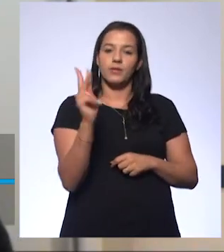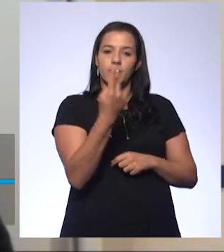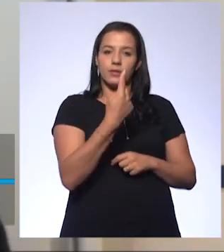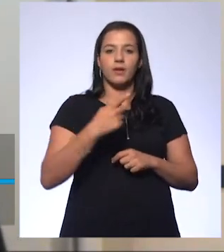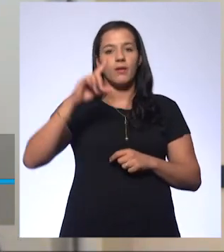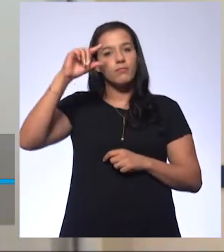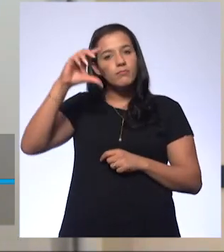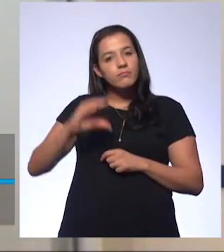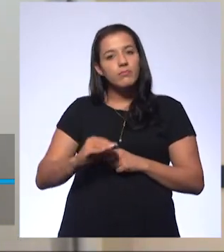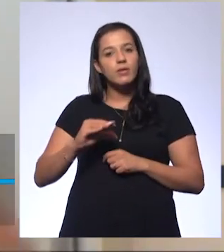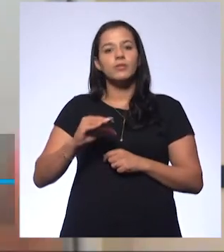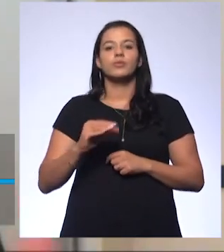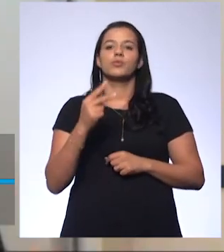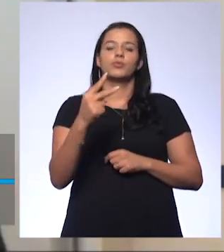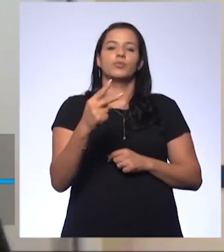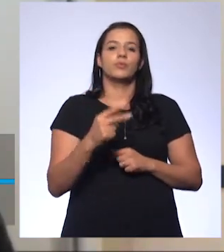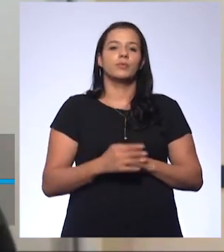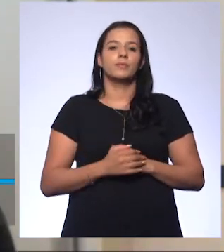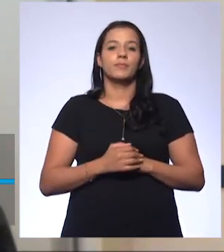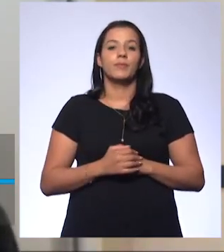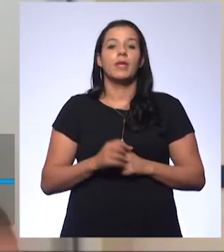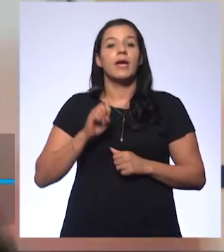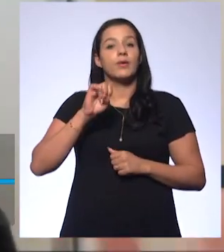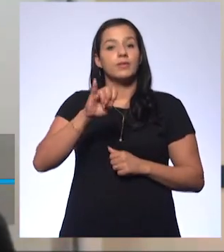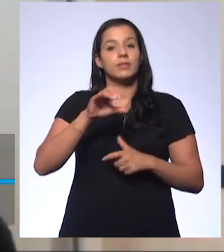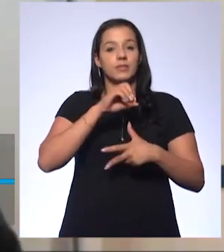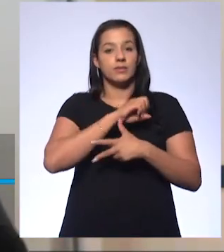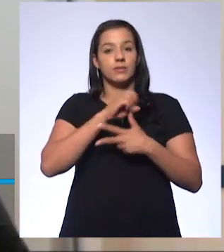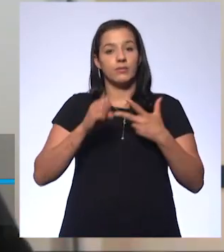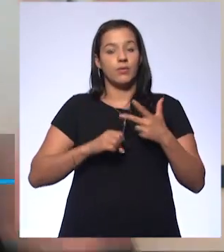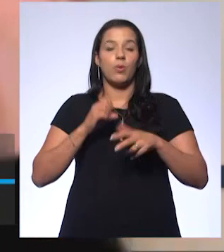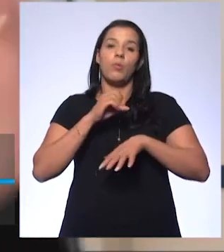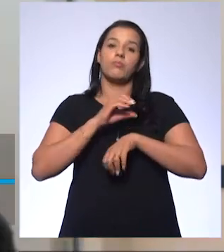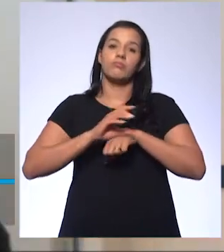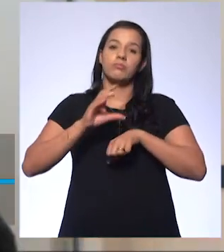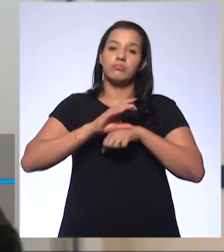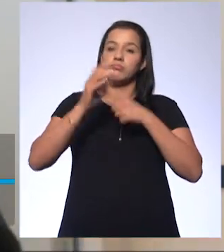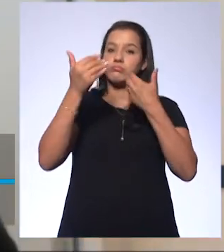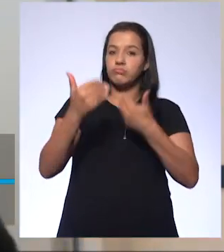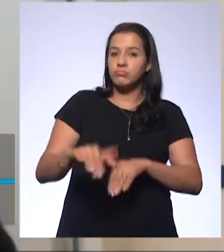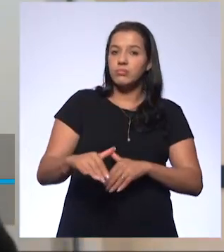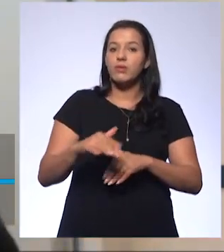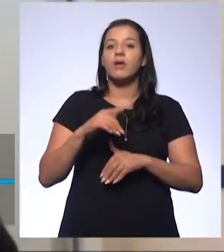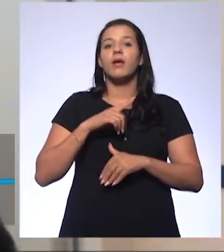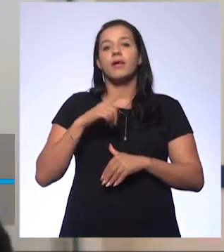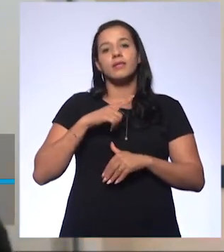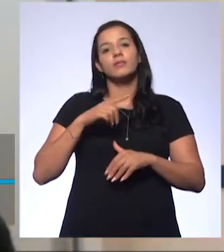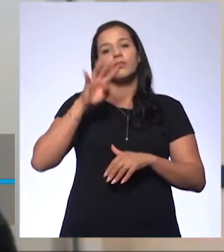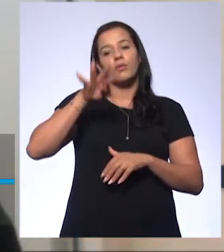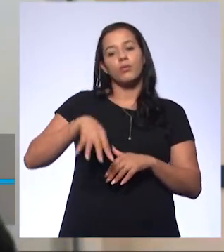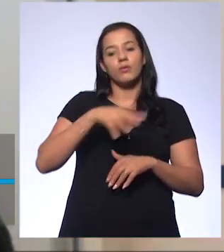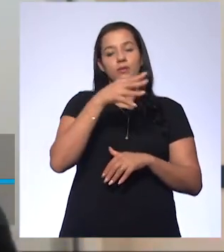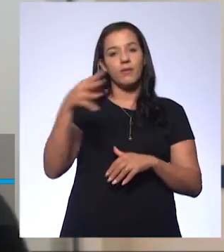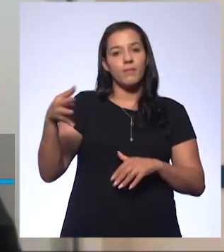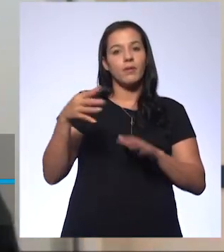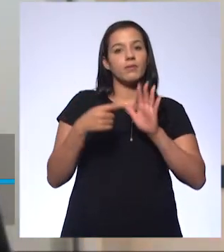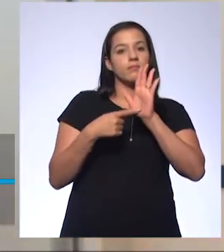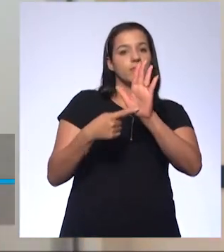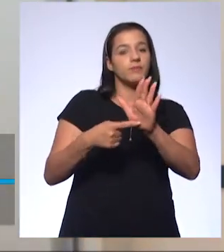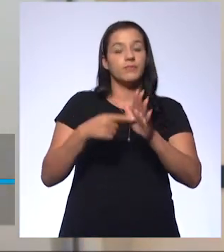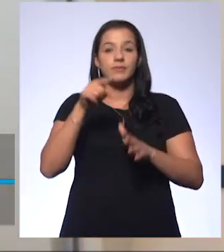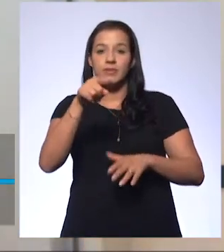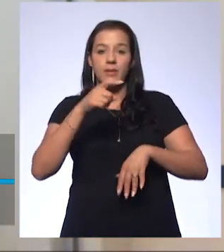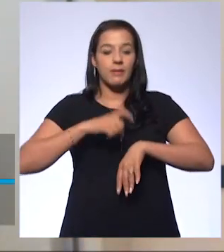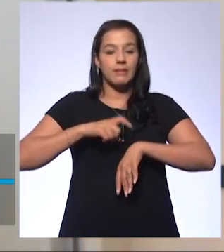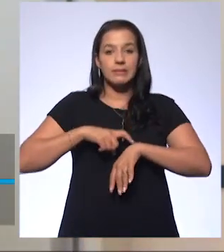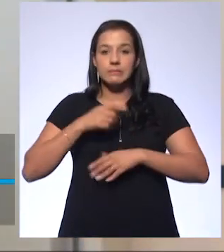Agora, se é num exercício de vestibular, geralmente eles colocam uma tabela com os valores para a gente, para o aluno não perder